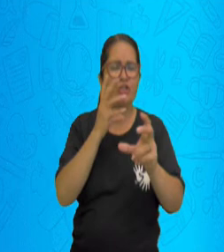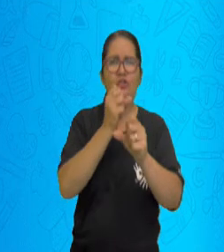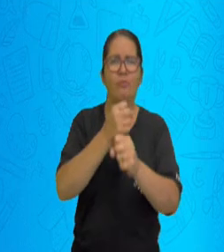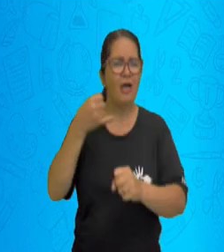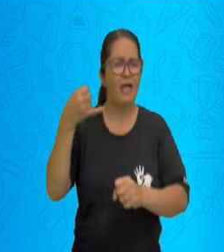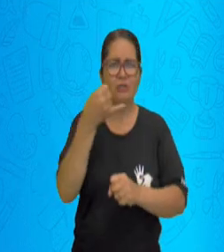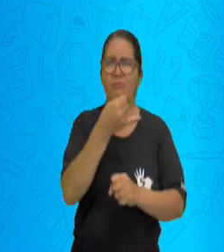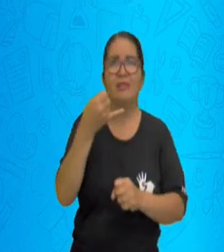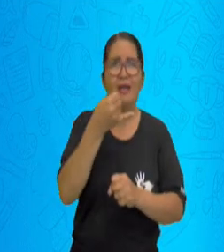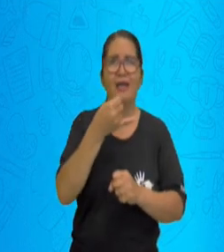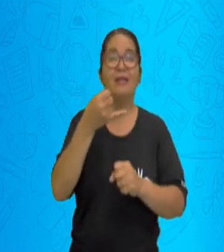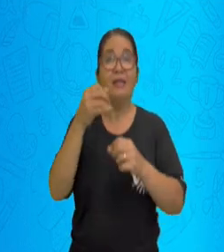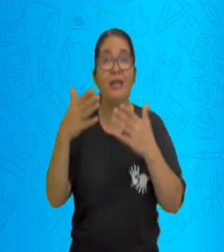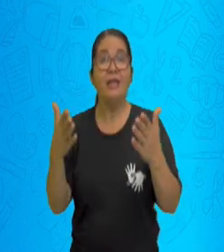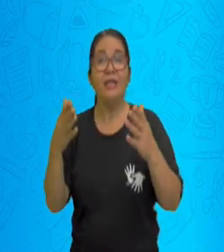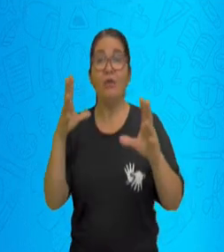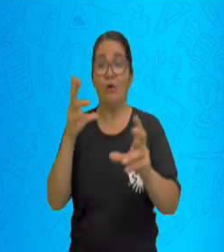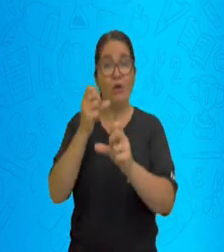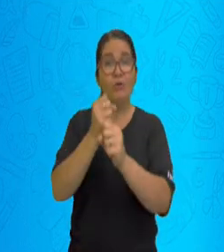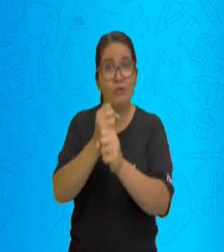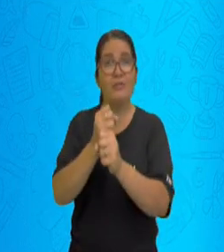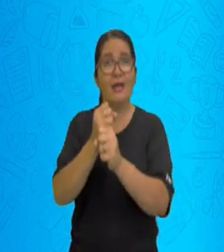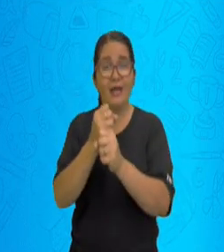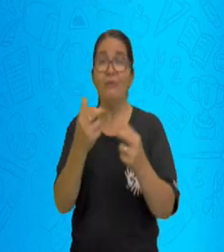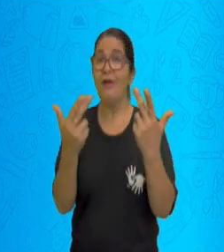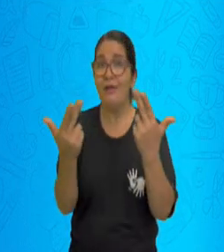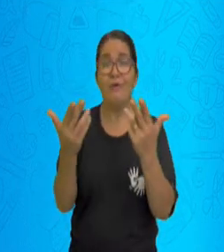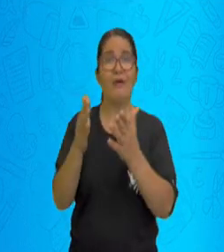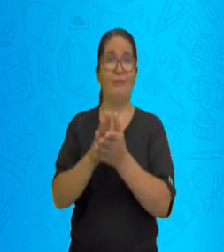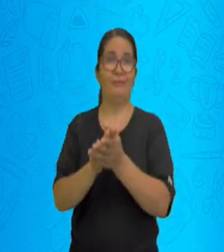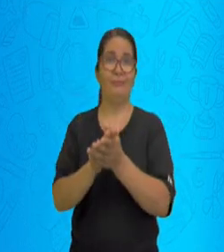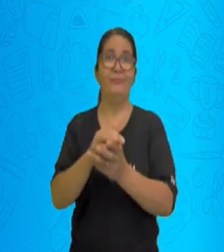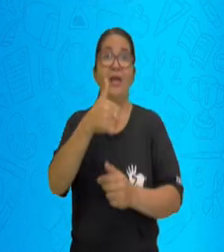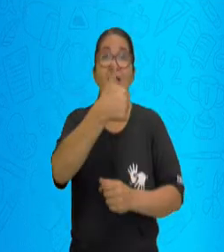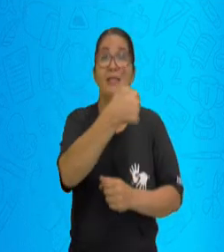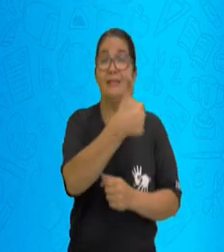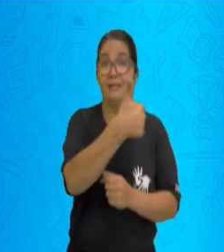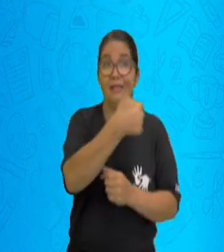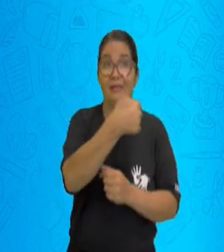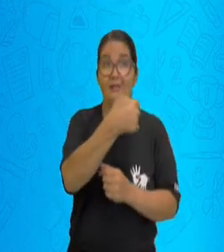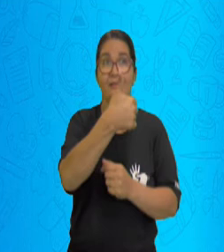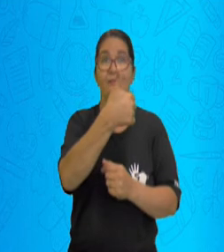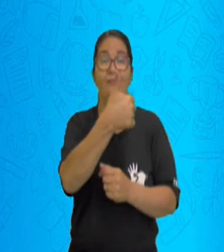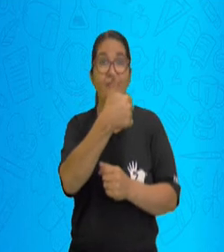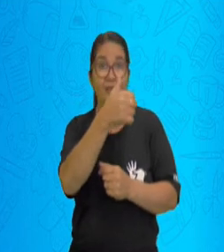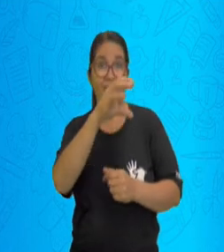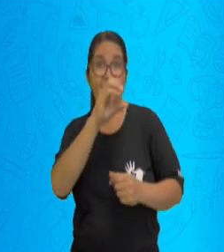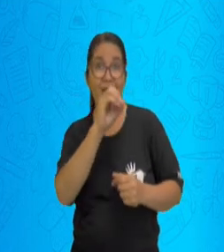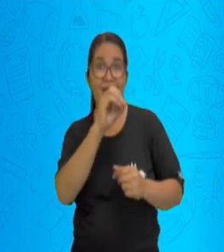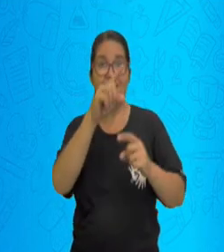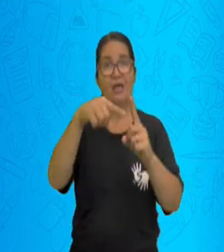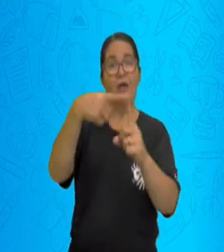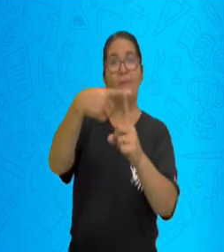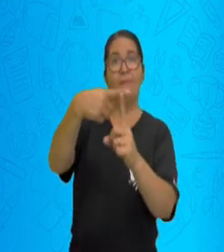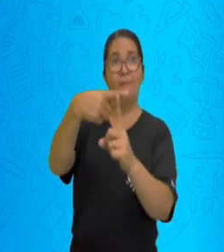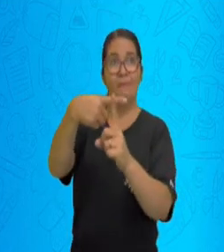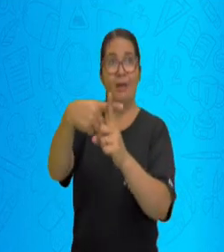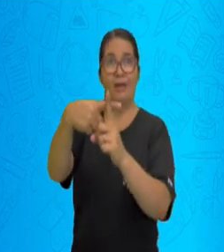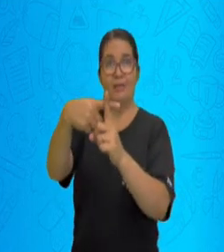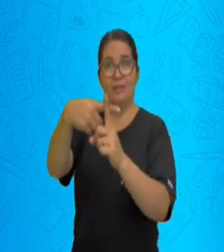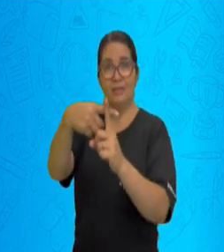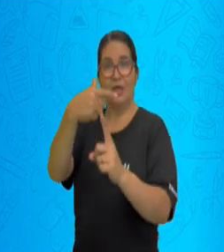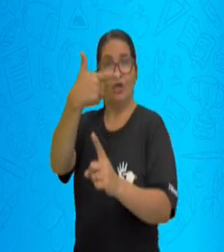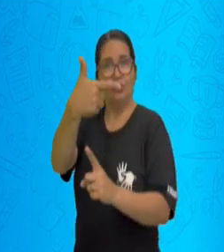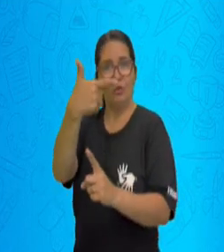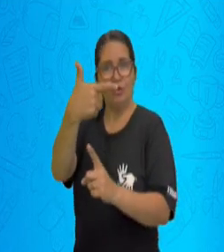Então, eu tenho 10 mais 2, eu tenho o resultado de 12. Eu posso também fazer um sistema de operação